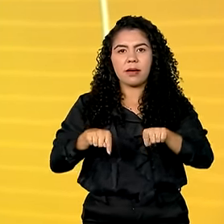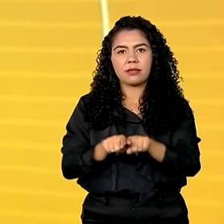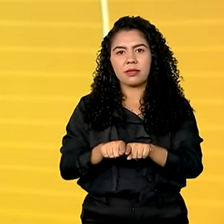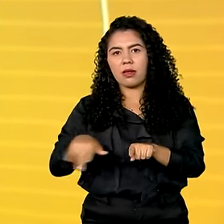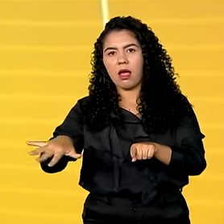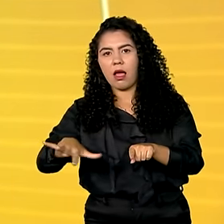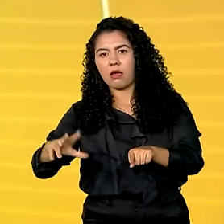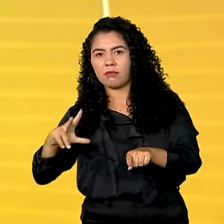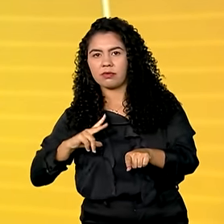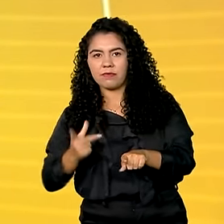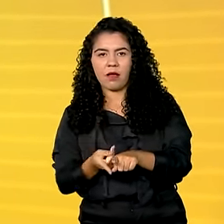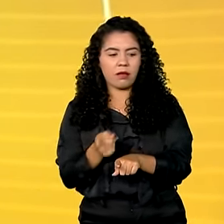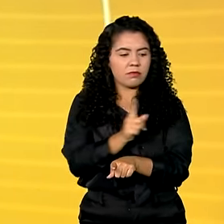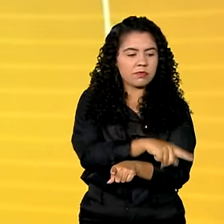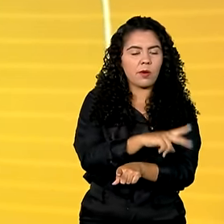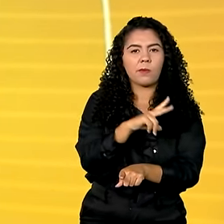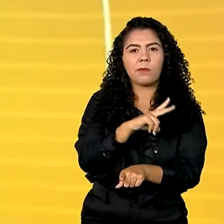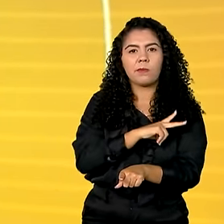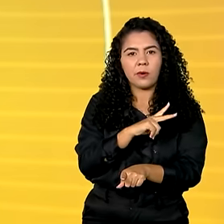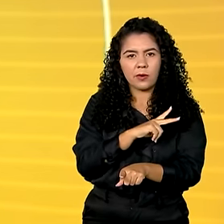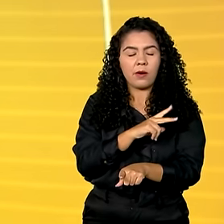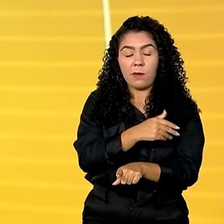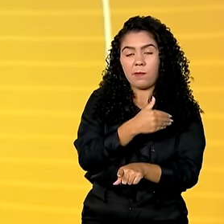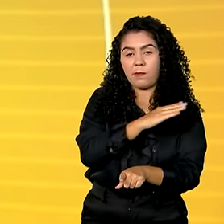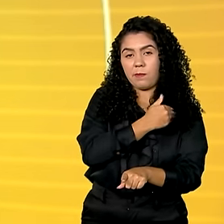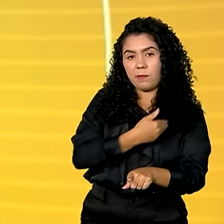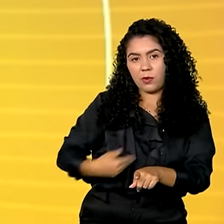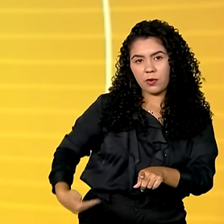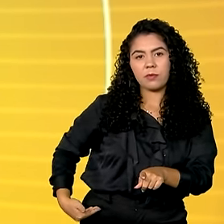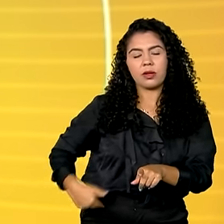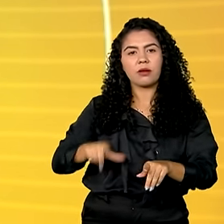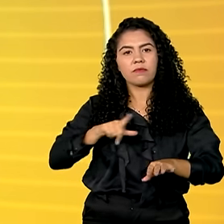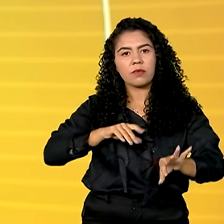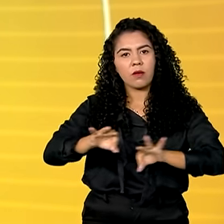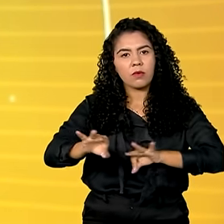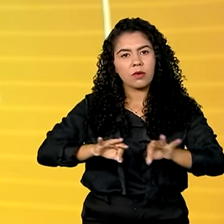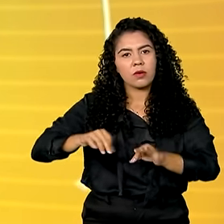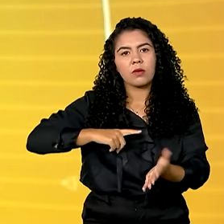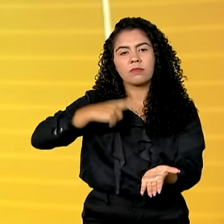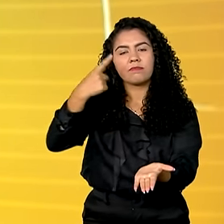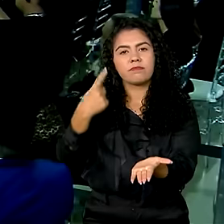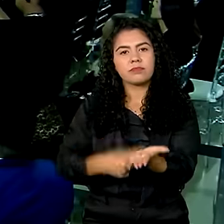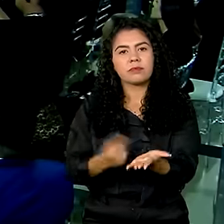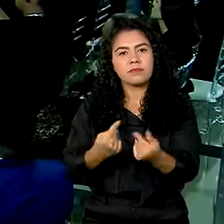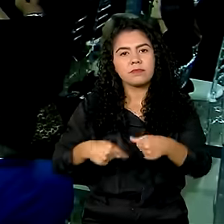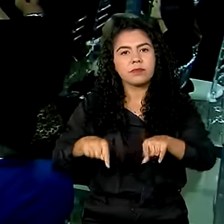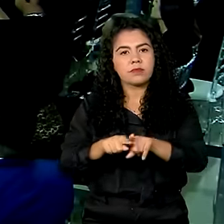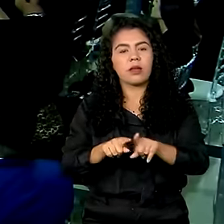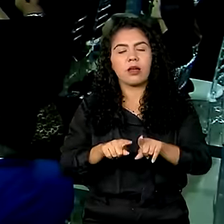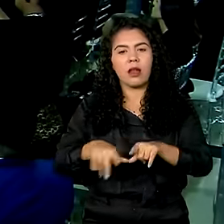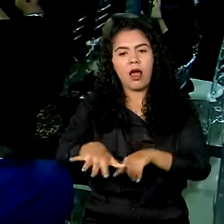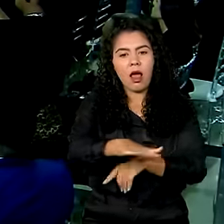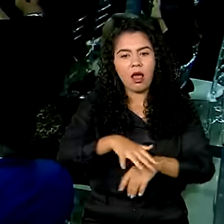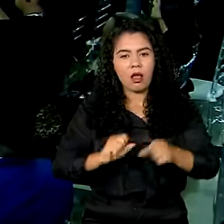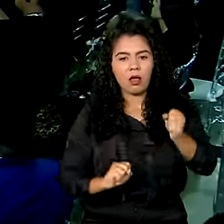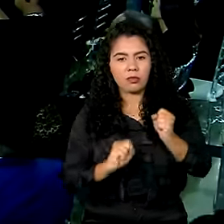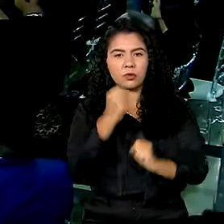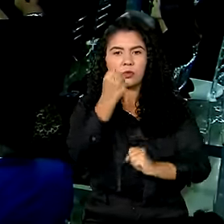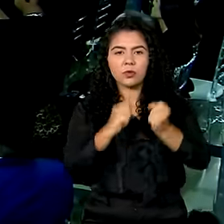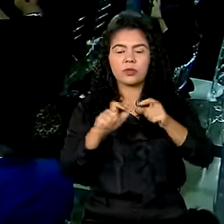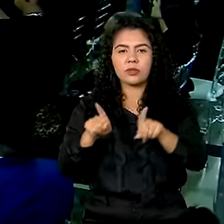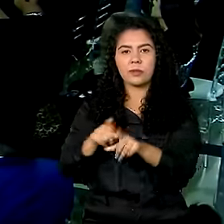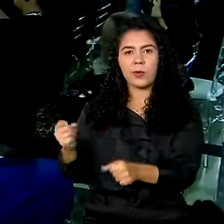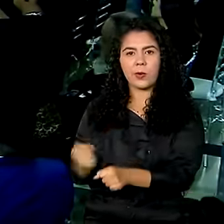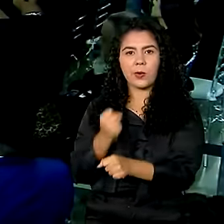para o desenvolvimento do país foi debatida em um encontro da indústria da construção. O evento é considerado o